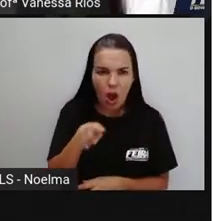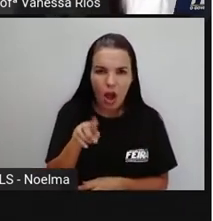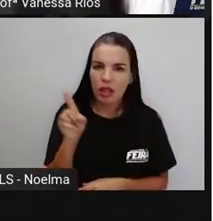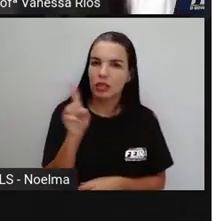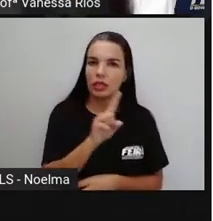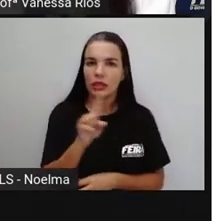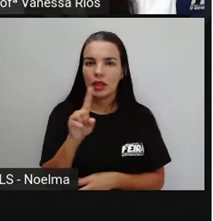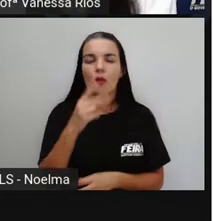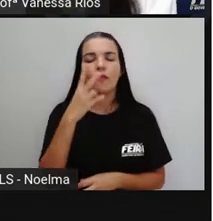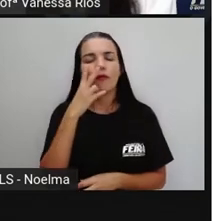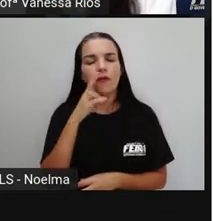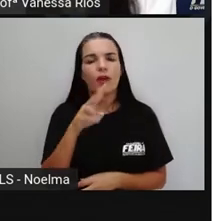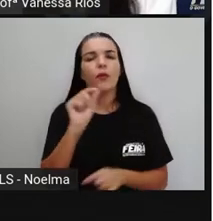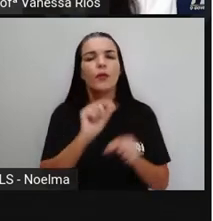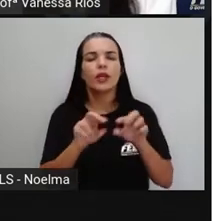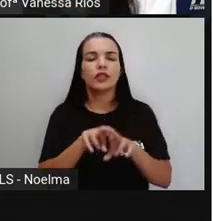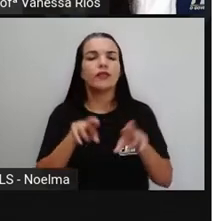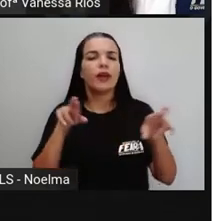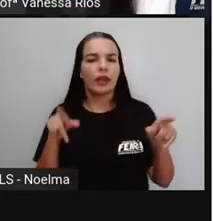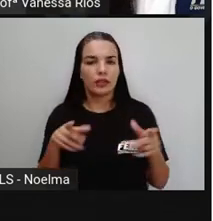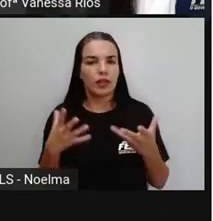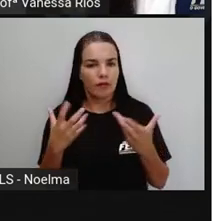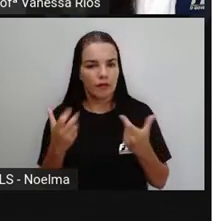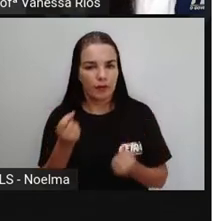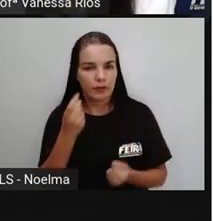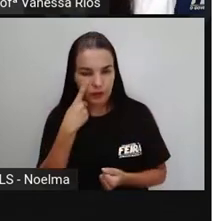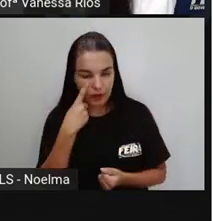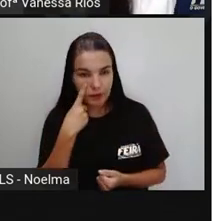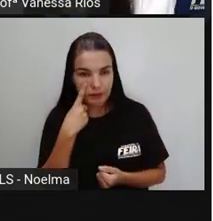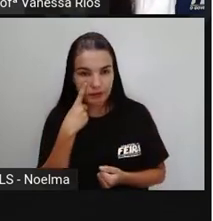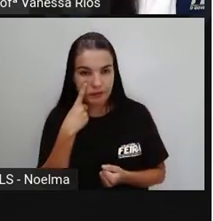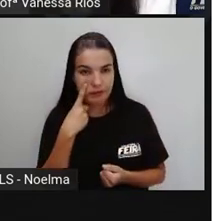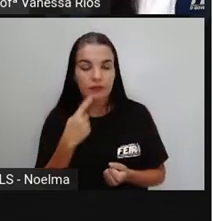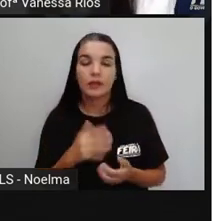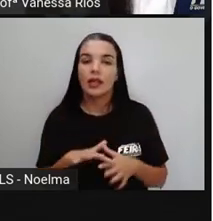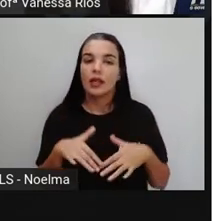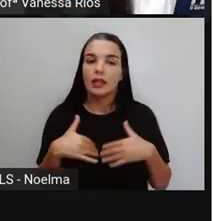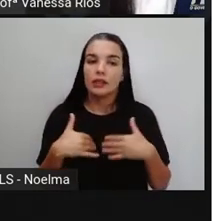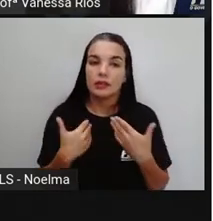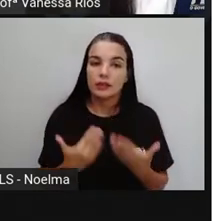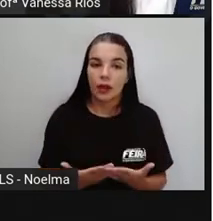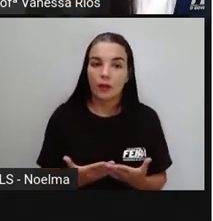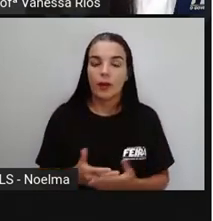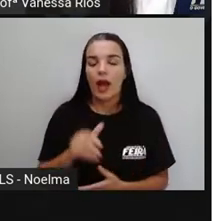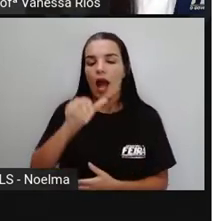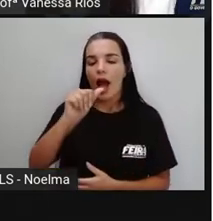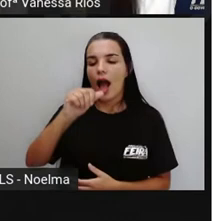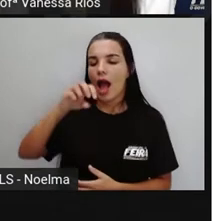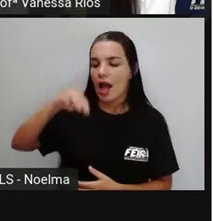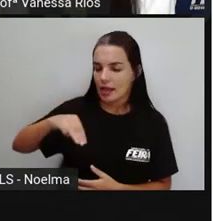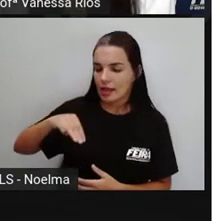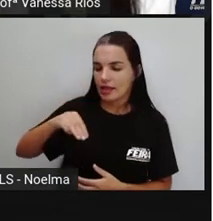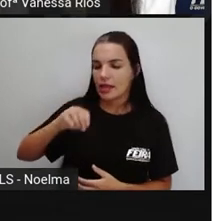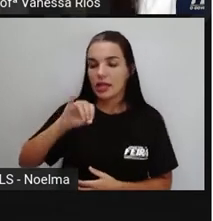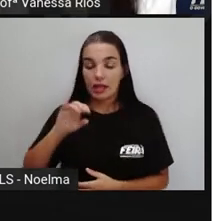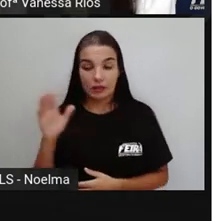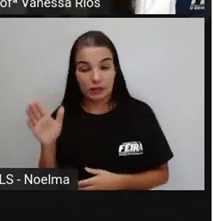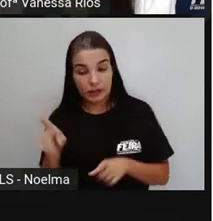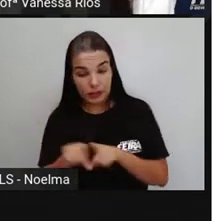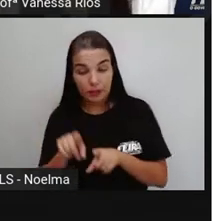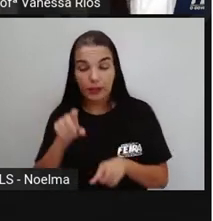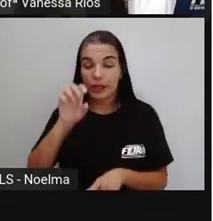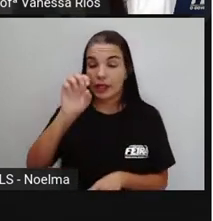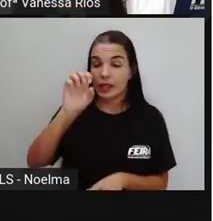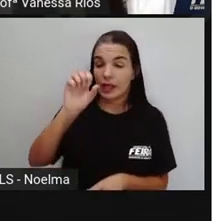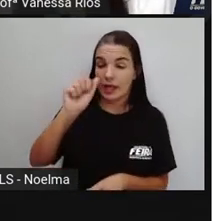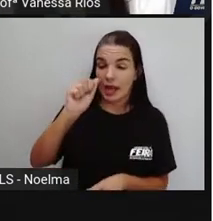têm aí de diferente? Então, an ou an na terminação do verbo. An e an são